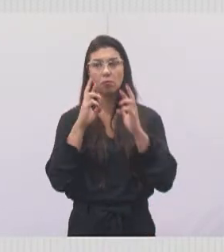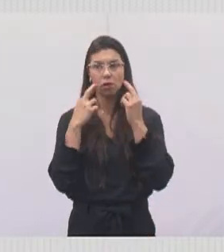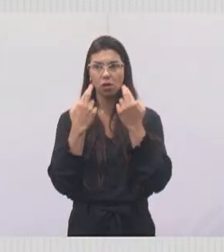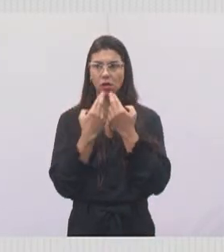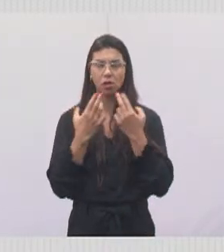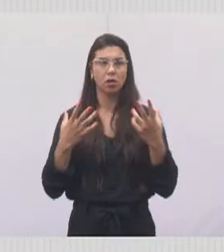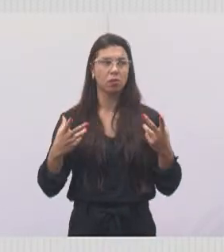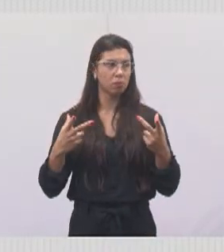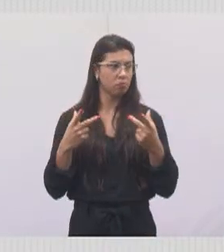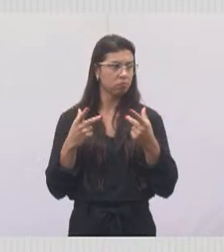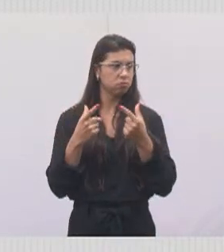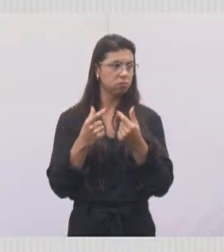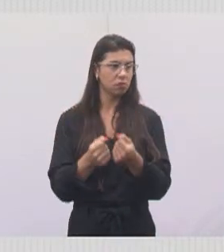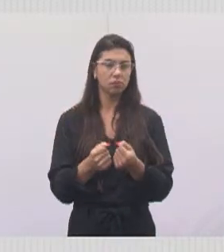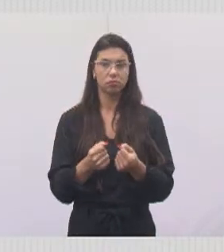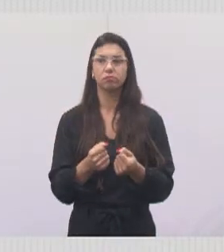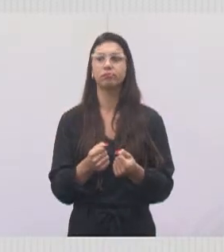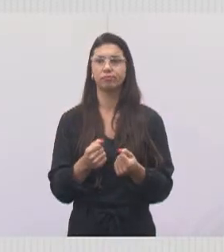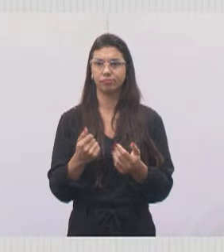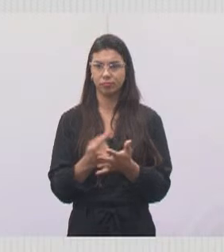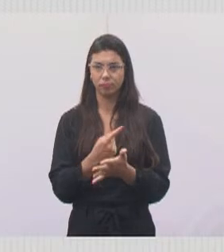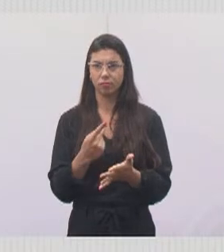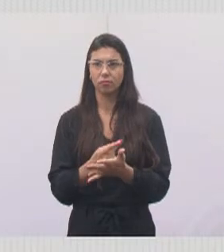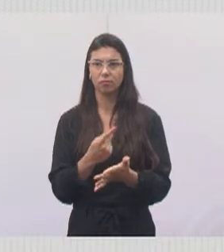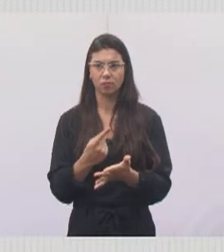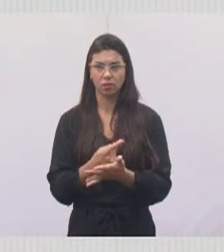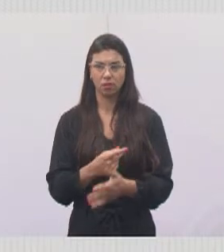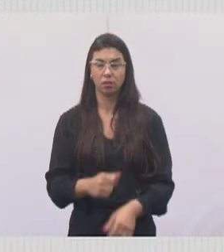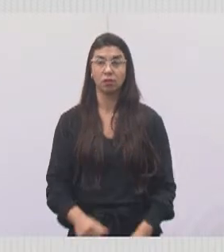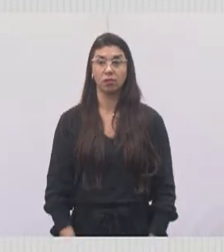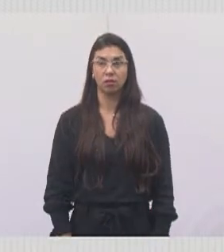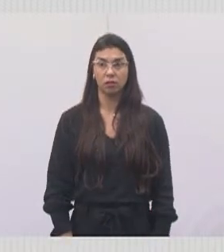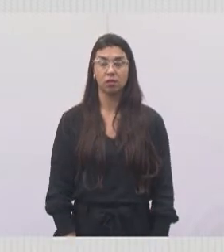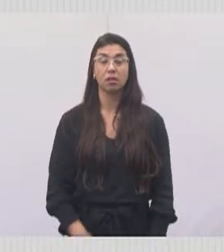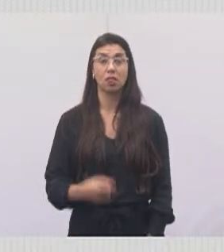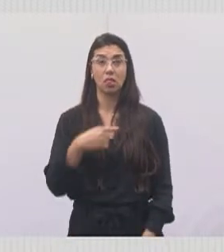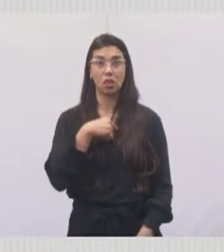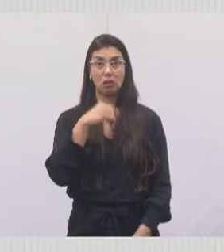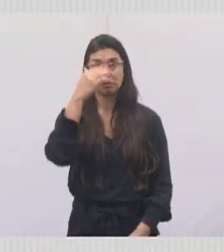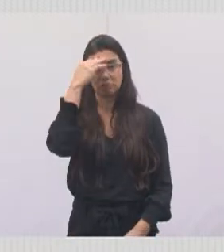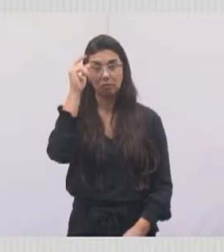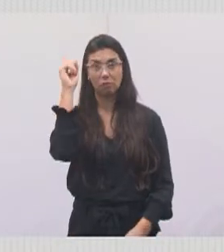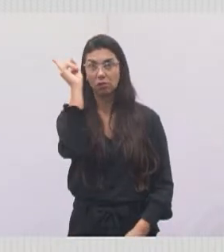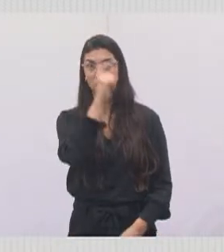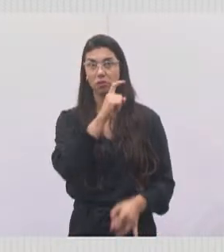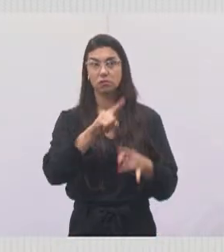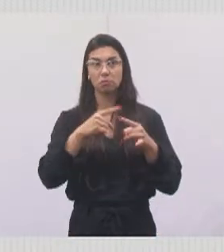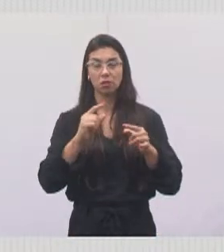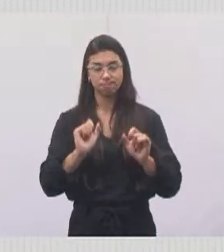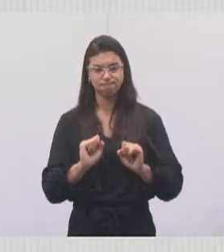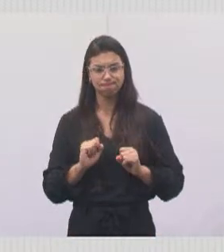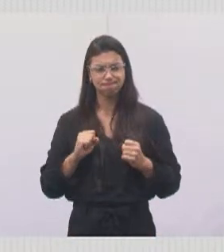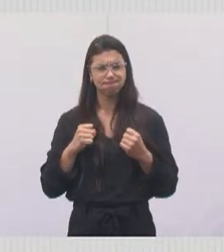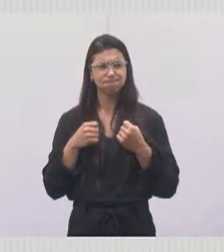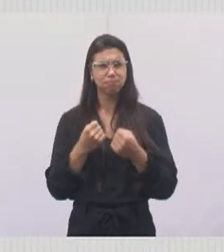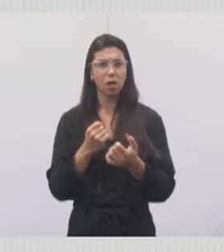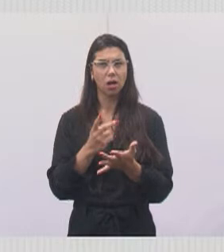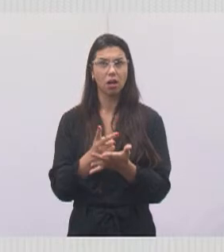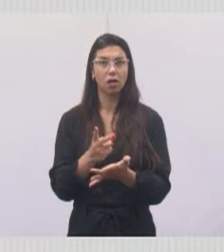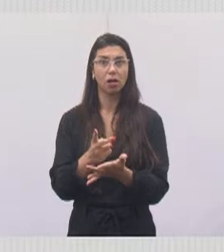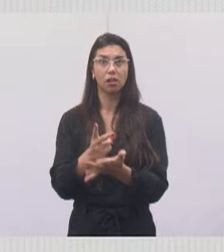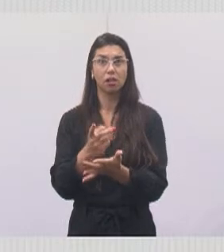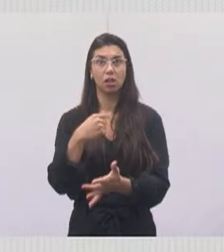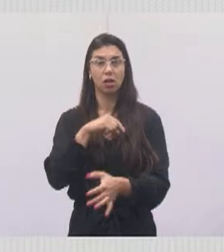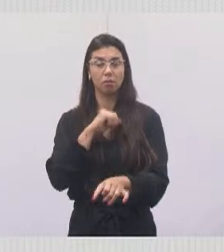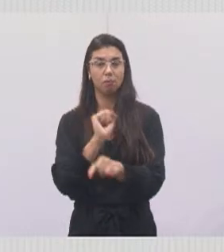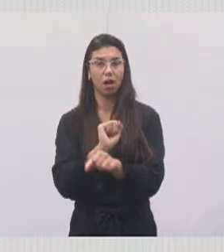proveitosa, a gente sabe que a luta é árdua, mas nós não vamos medir esforços e